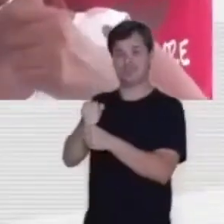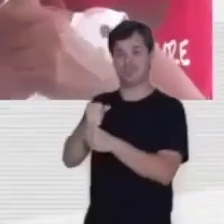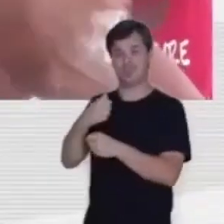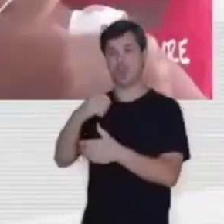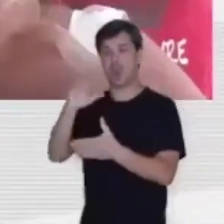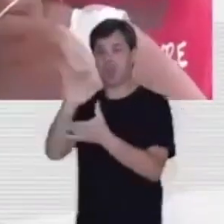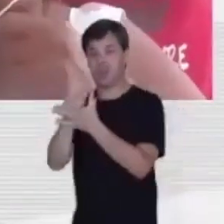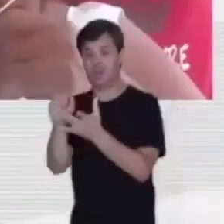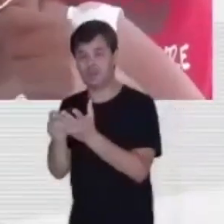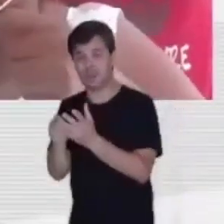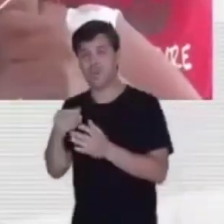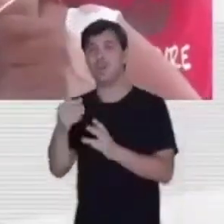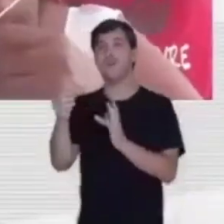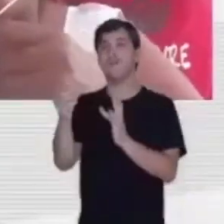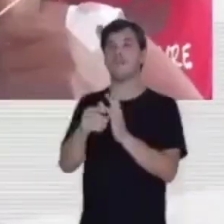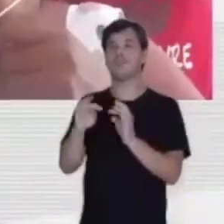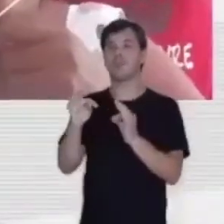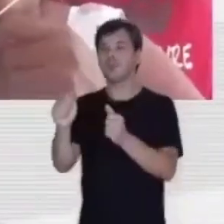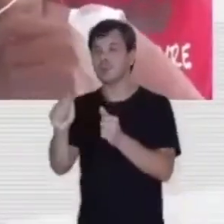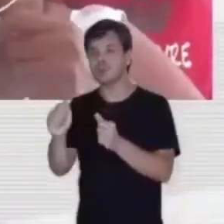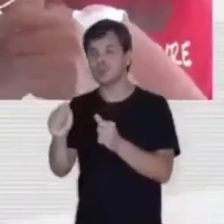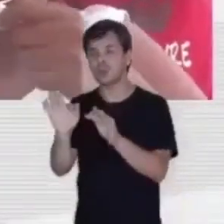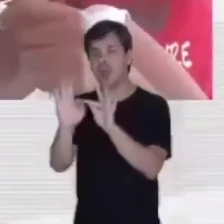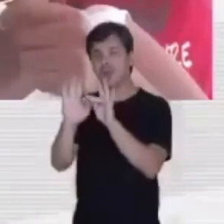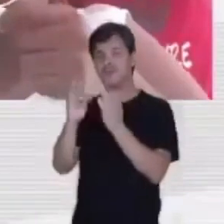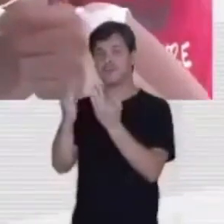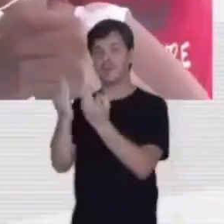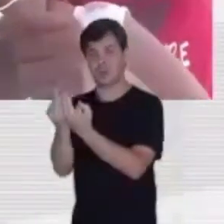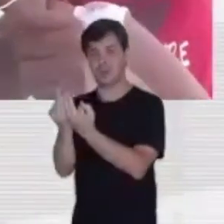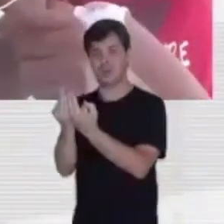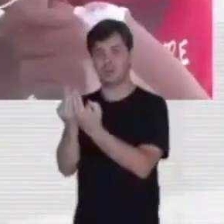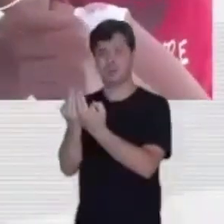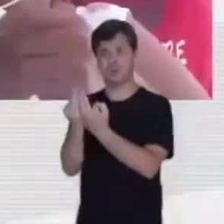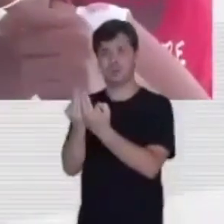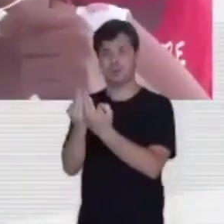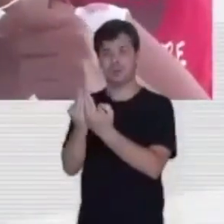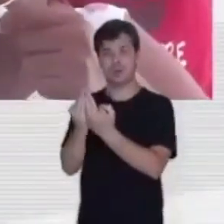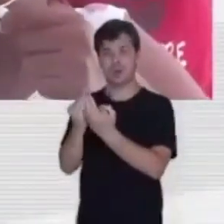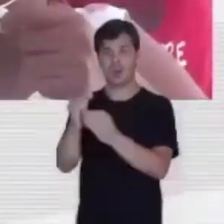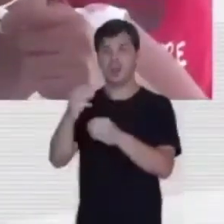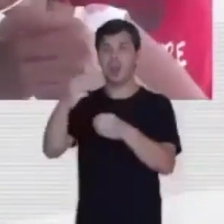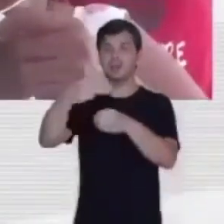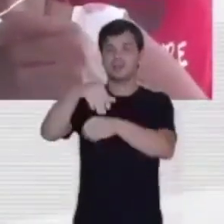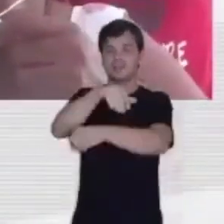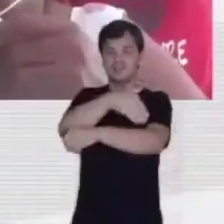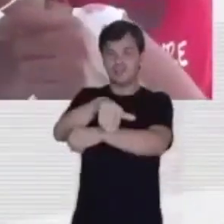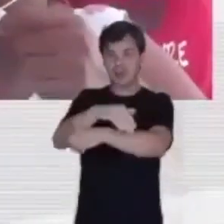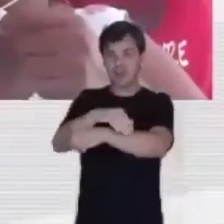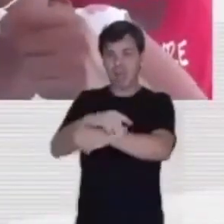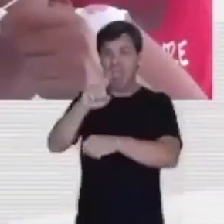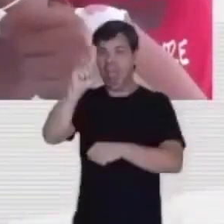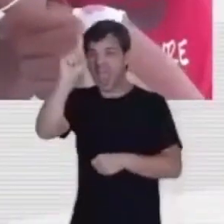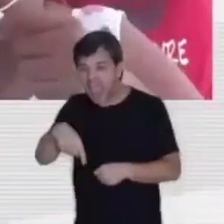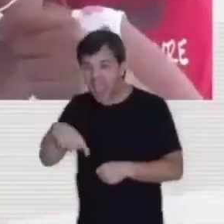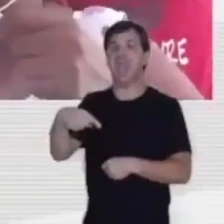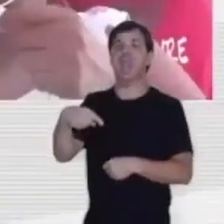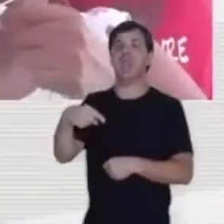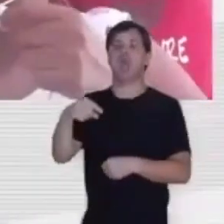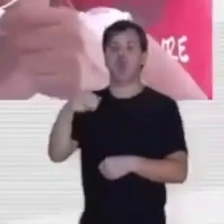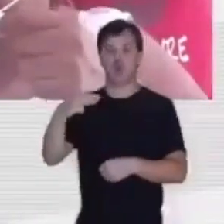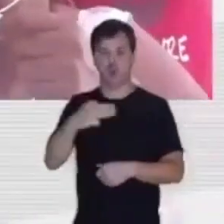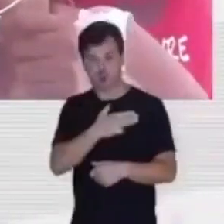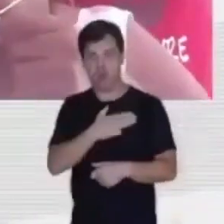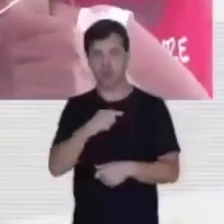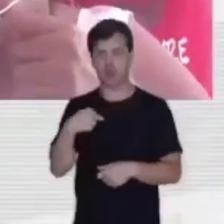esposa, meu marido está aqui, toda a família da periferia de Salvador é Lula, nós somos